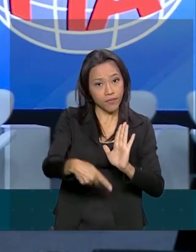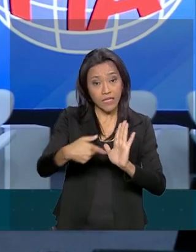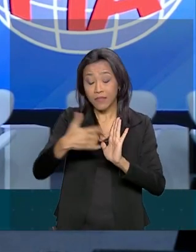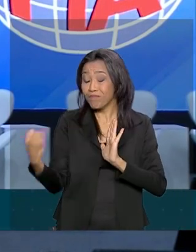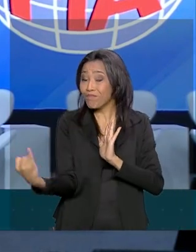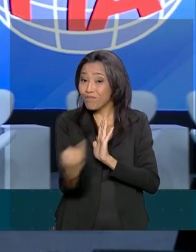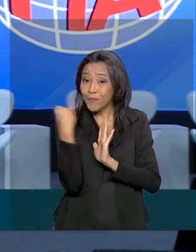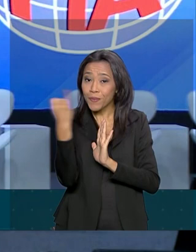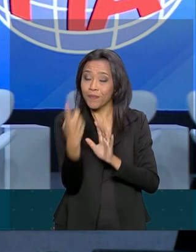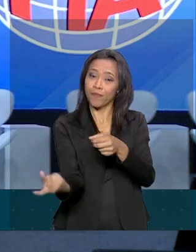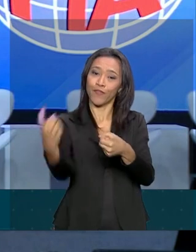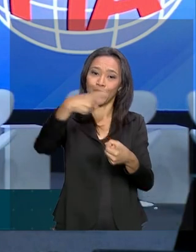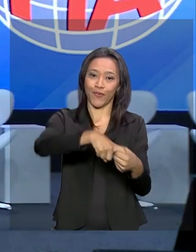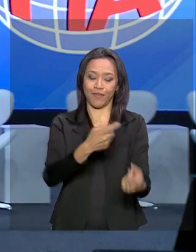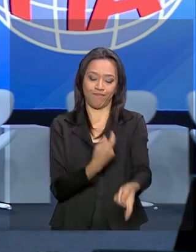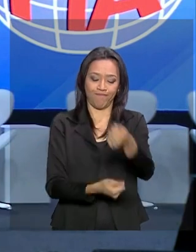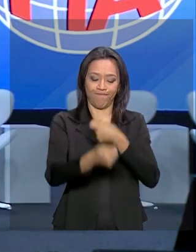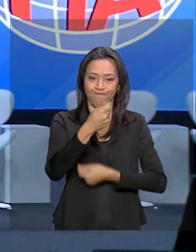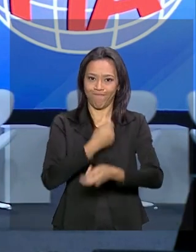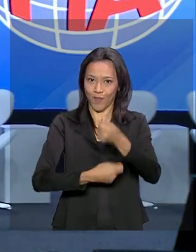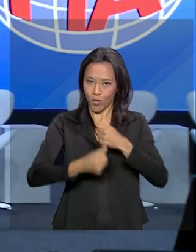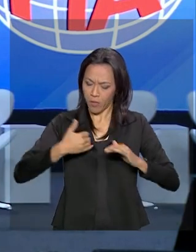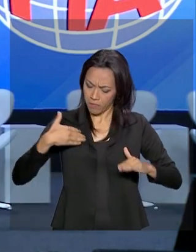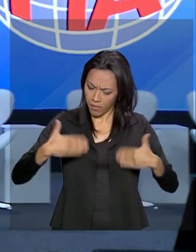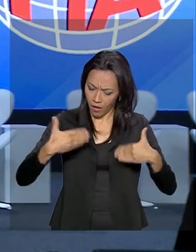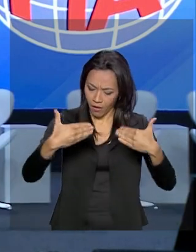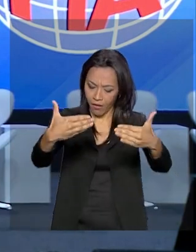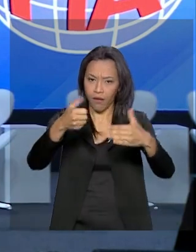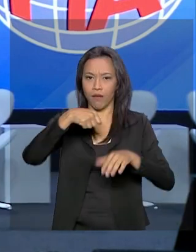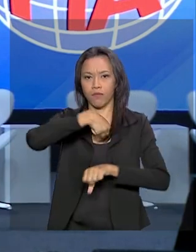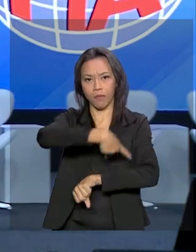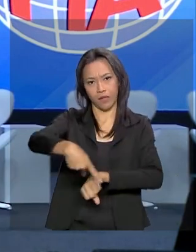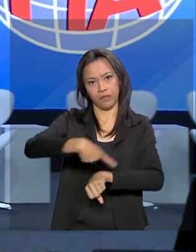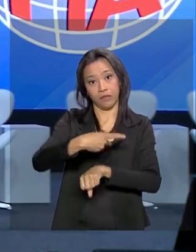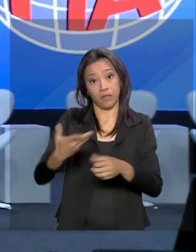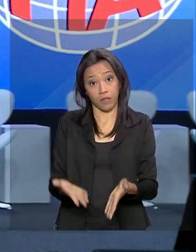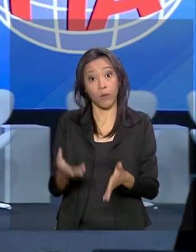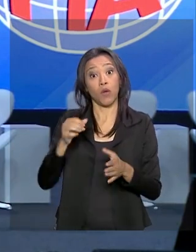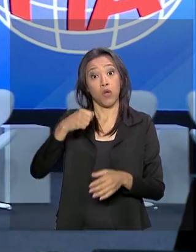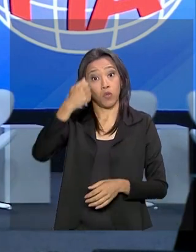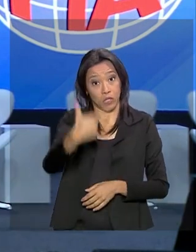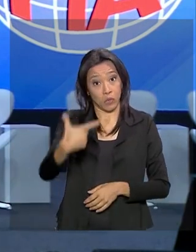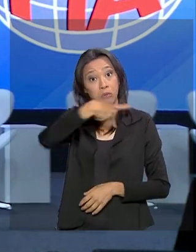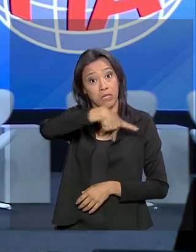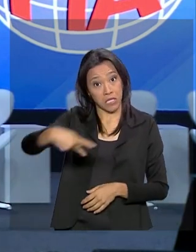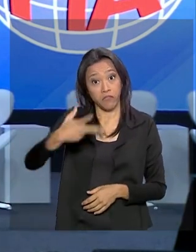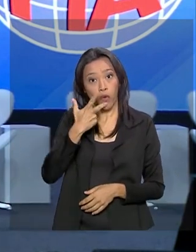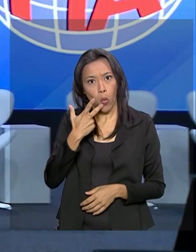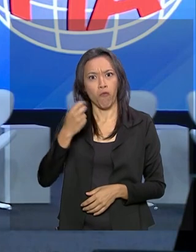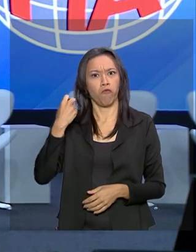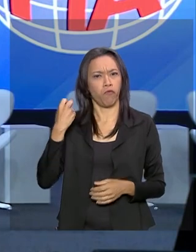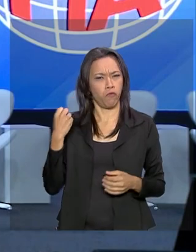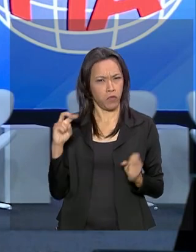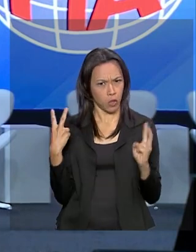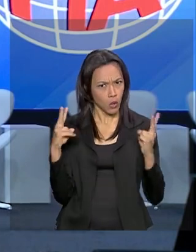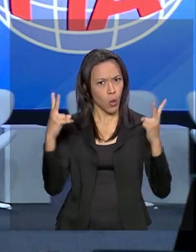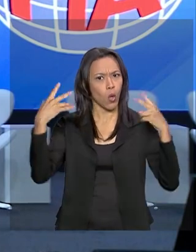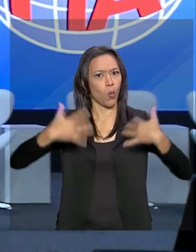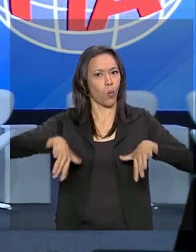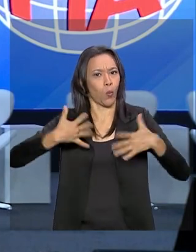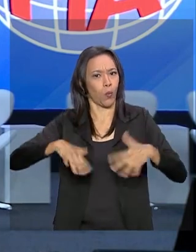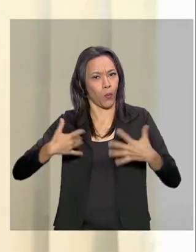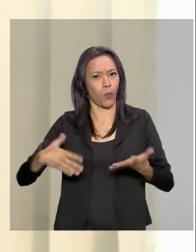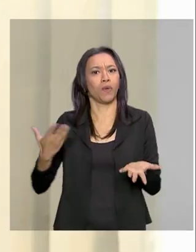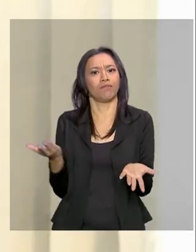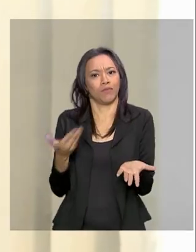retomada do crescimento econômico do país. O vice-presidente considerou uma vitória do governo o avanço da pauta no